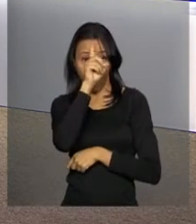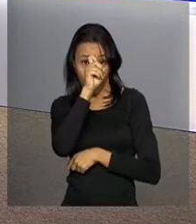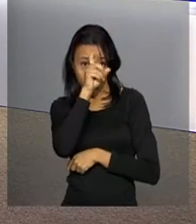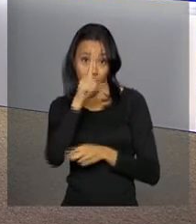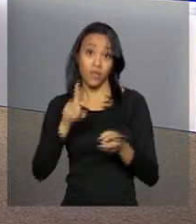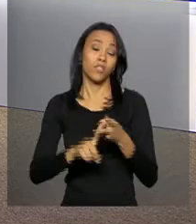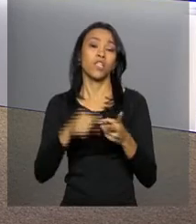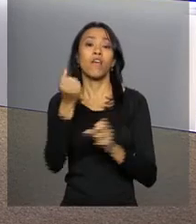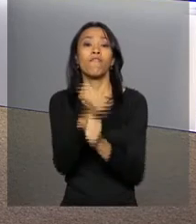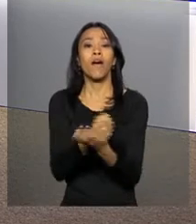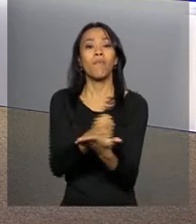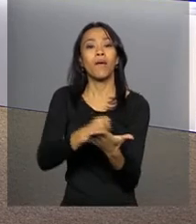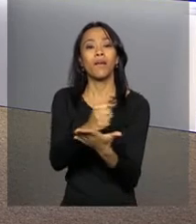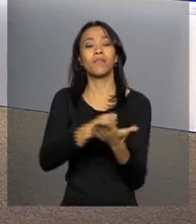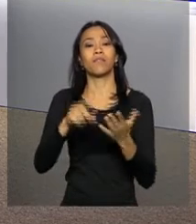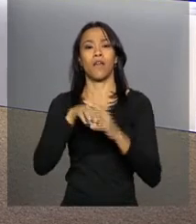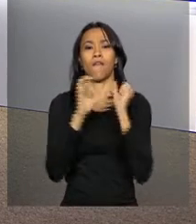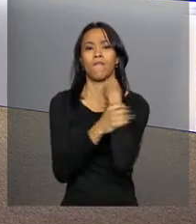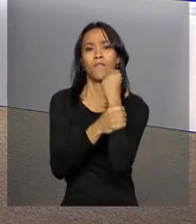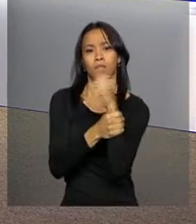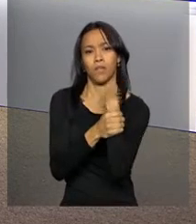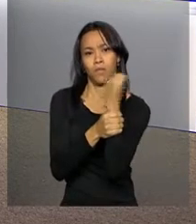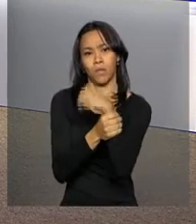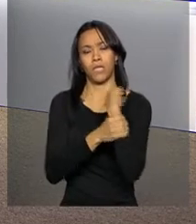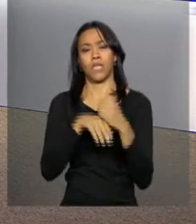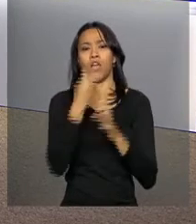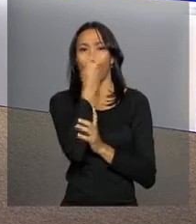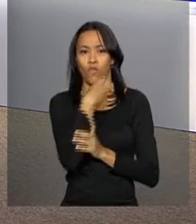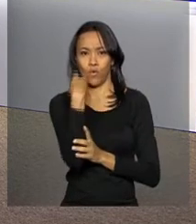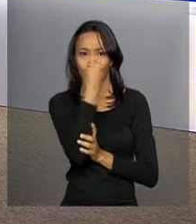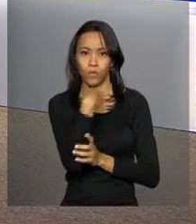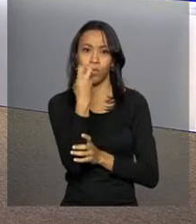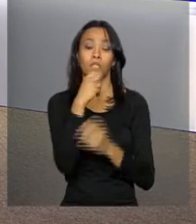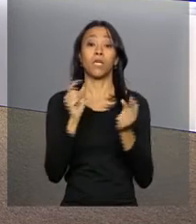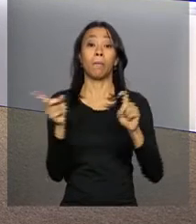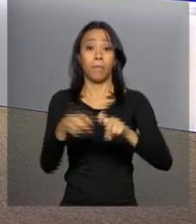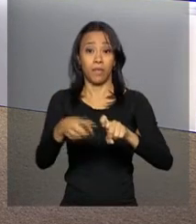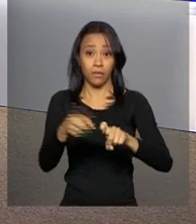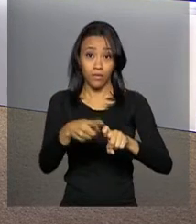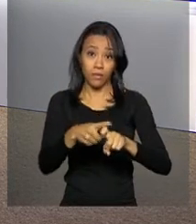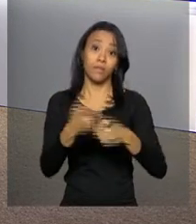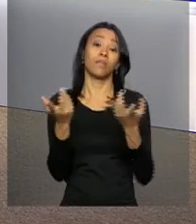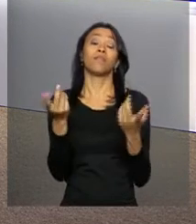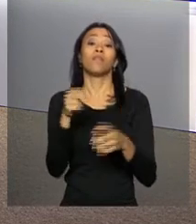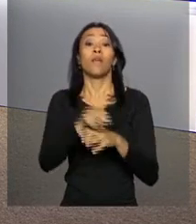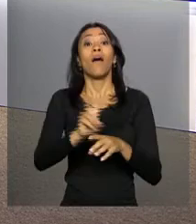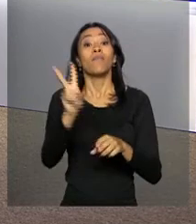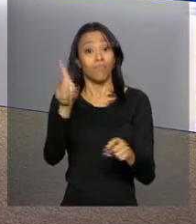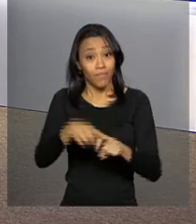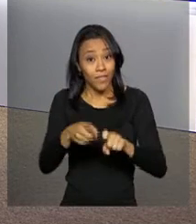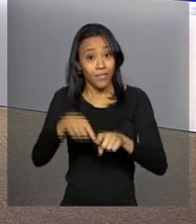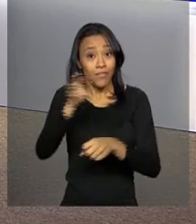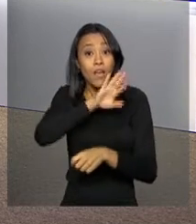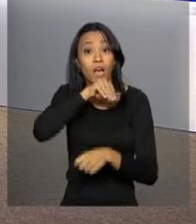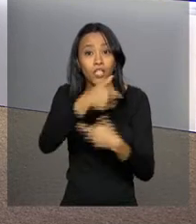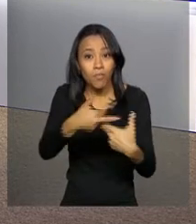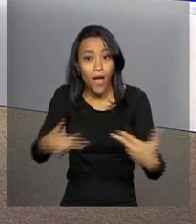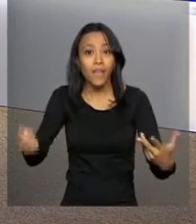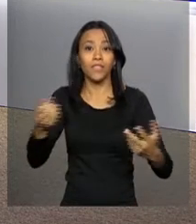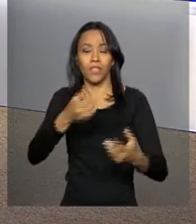enfermagem, farmácia, fisioterapia, fonoaudiologia, medicina, medicina veterinária,